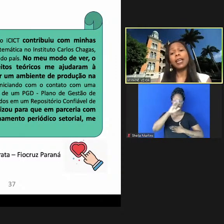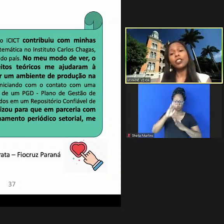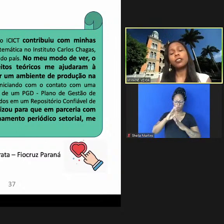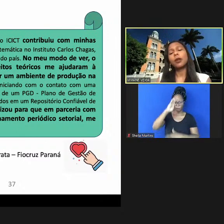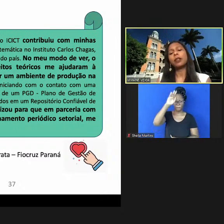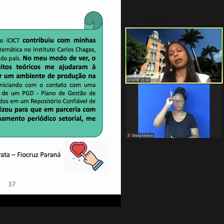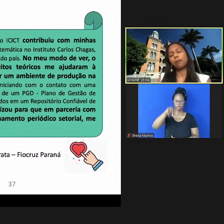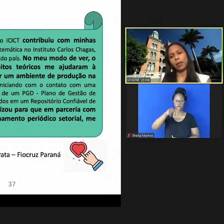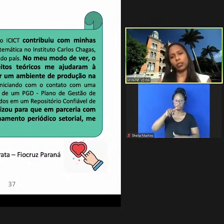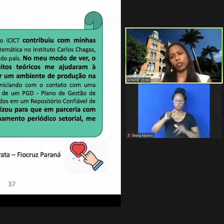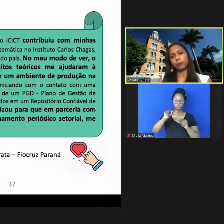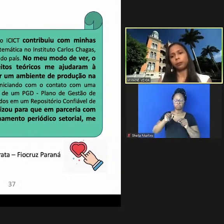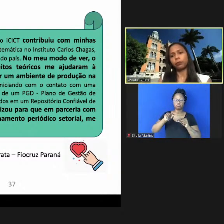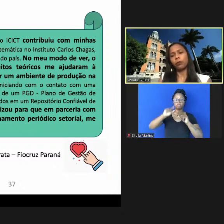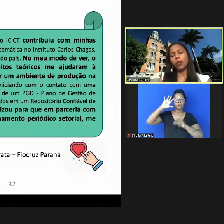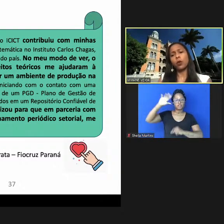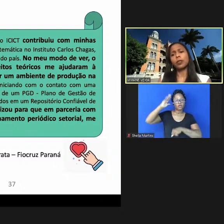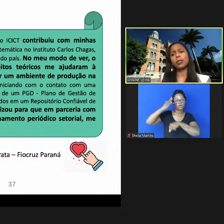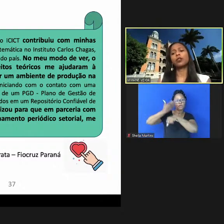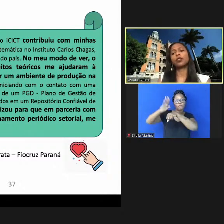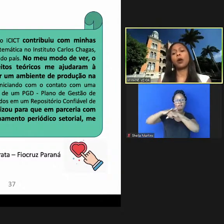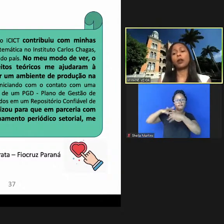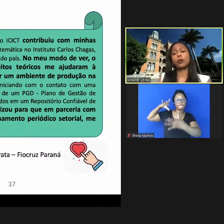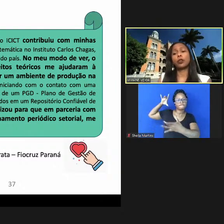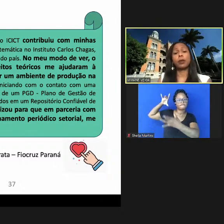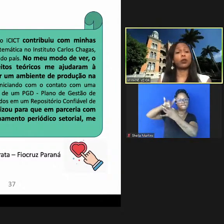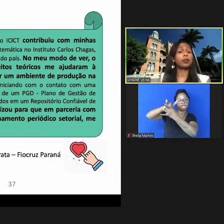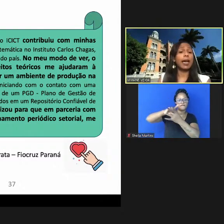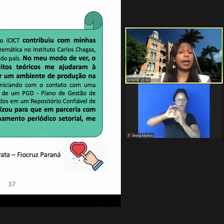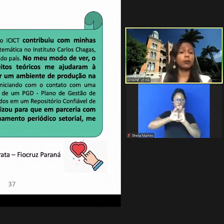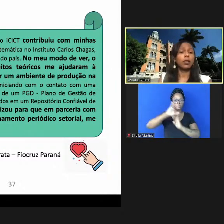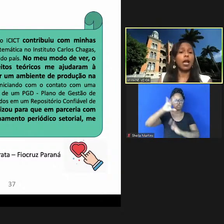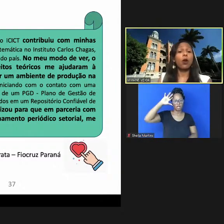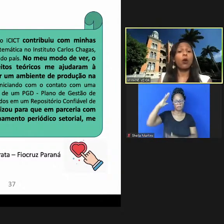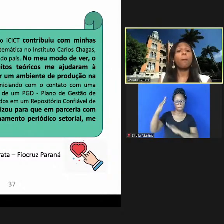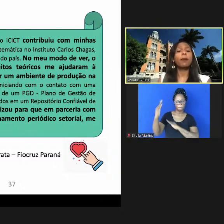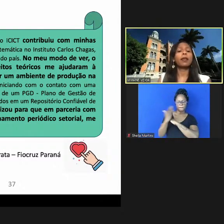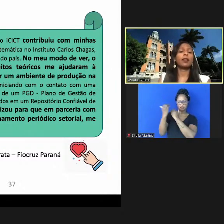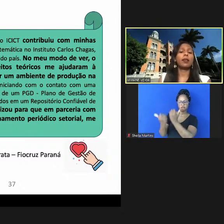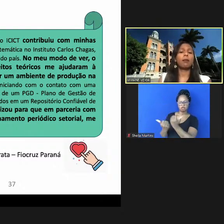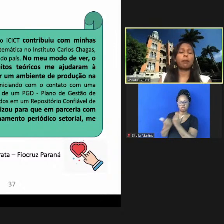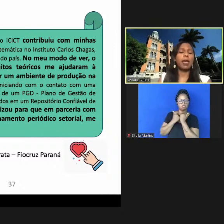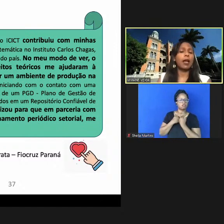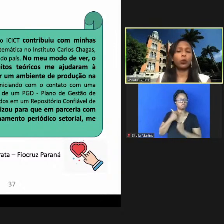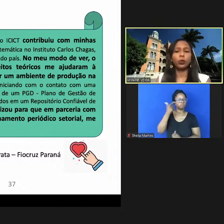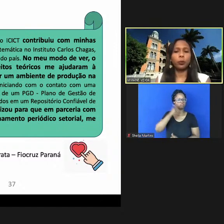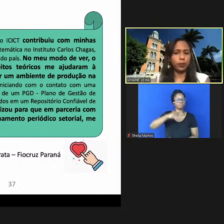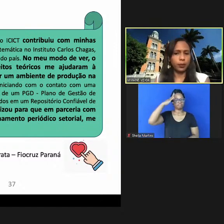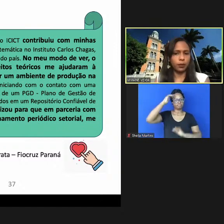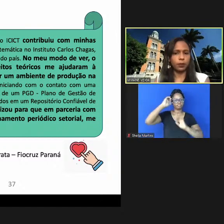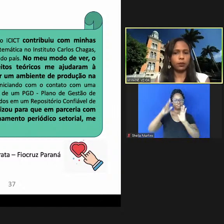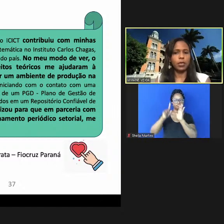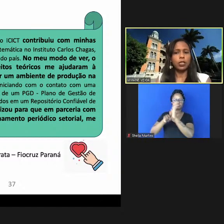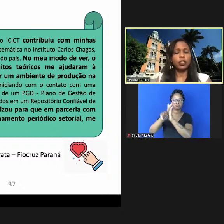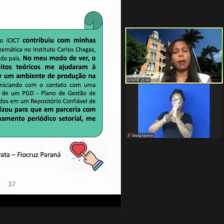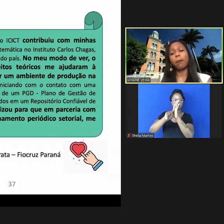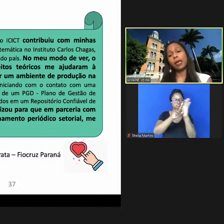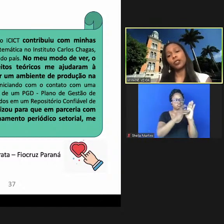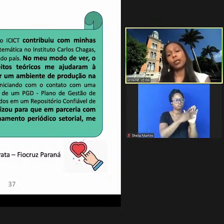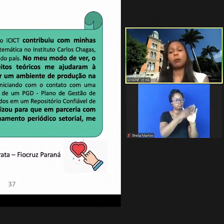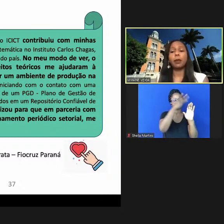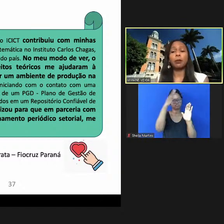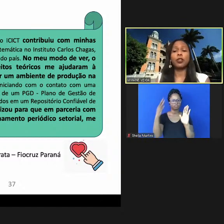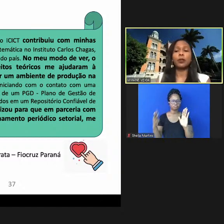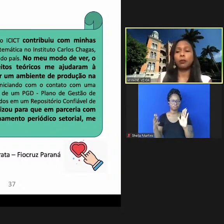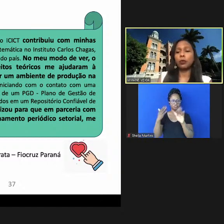abordagem teórica e prática conceitos teóricos me ajudaram a compreender e a mapear todo o processo já a